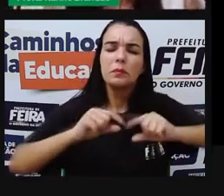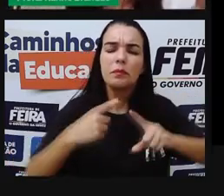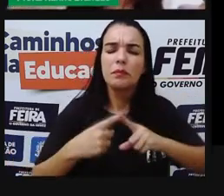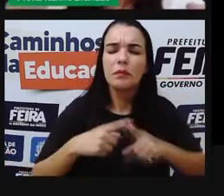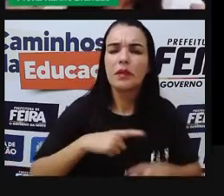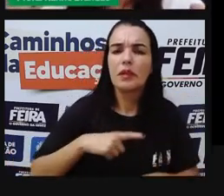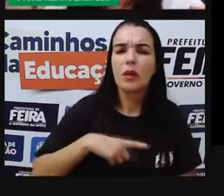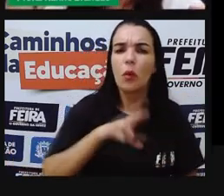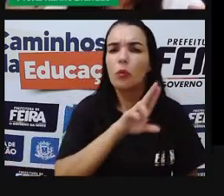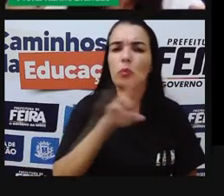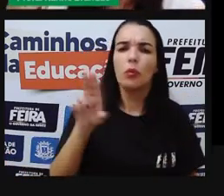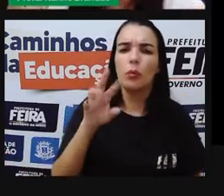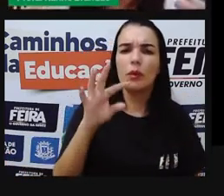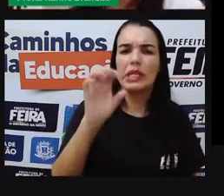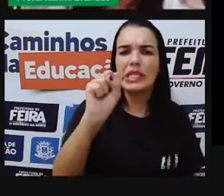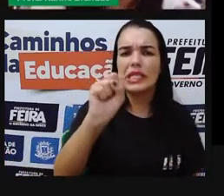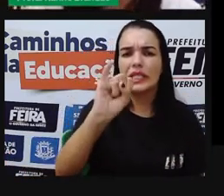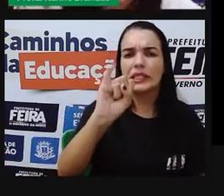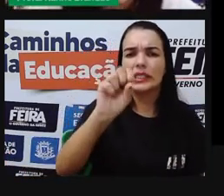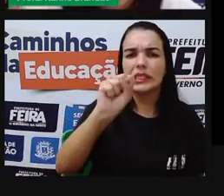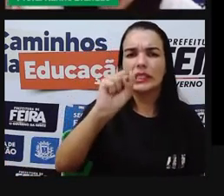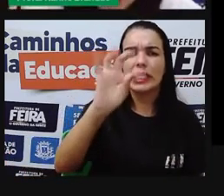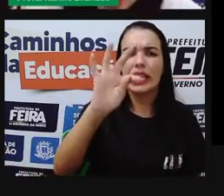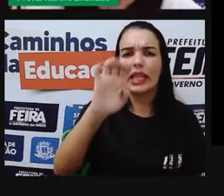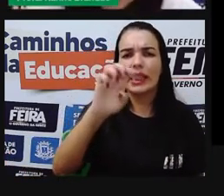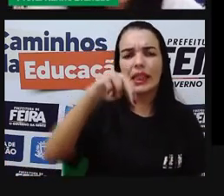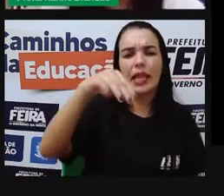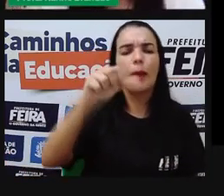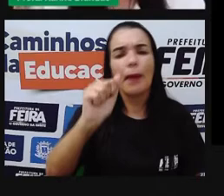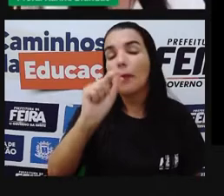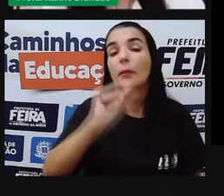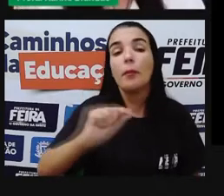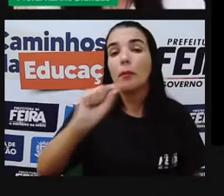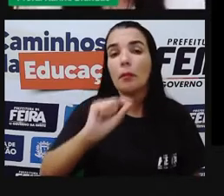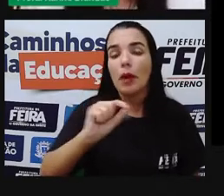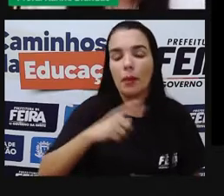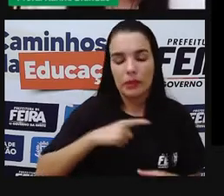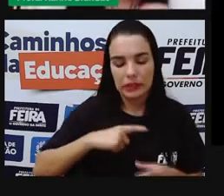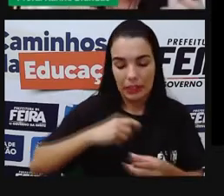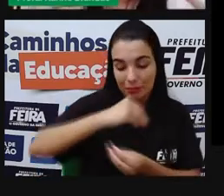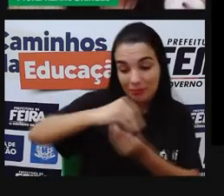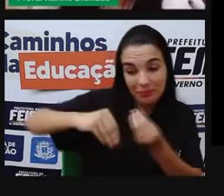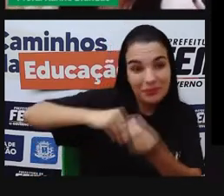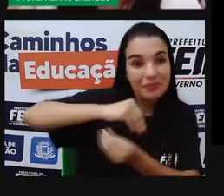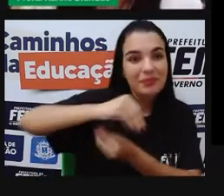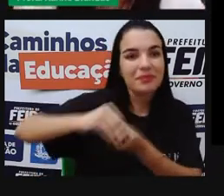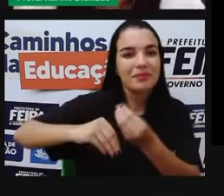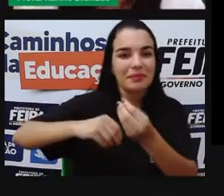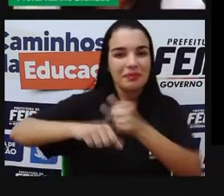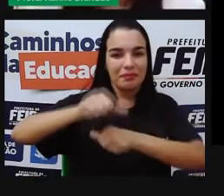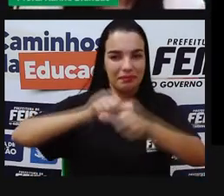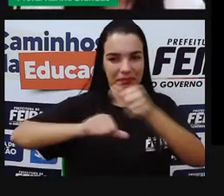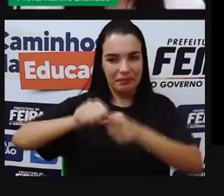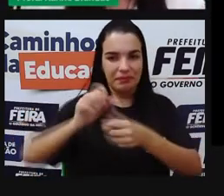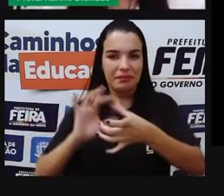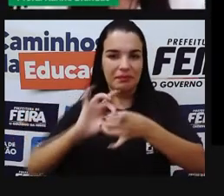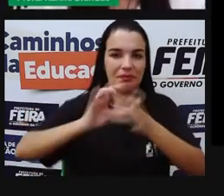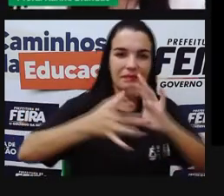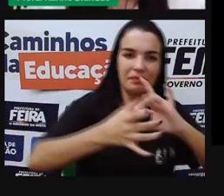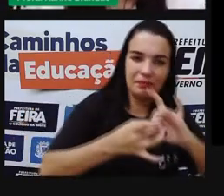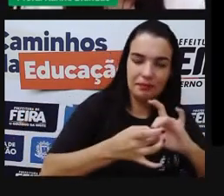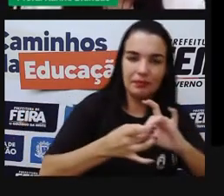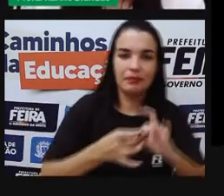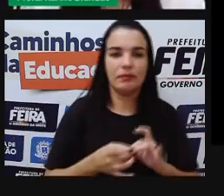próximos entre si, se relacionando, certo? E quais são esses elementos, quando a gente